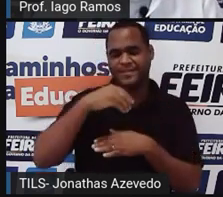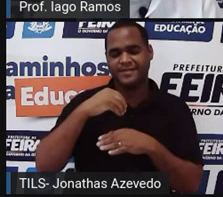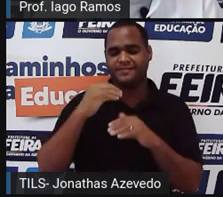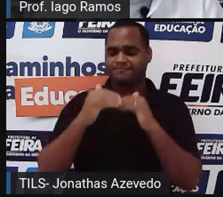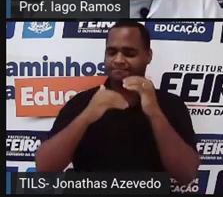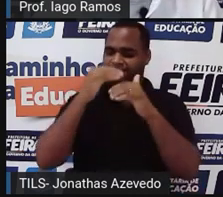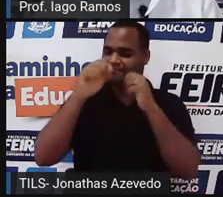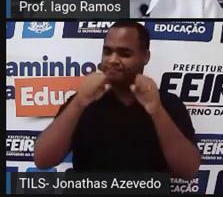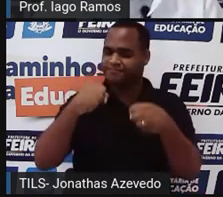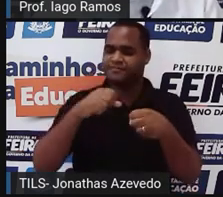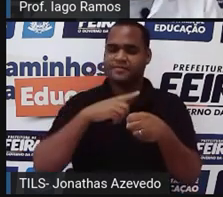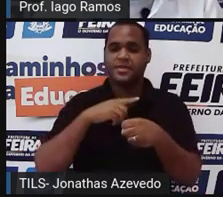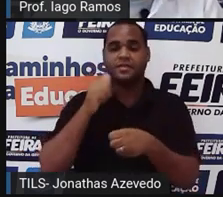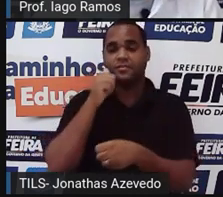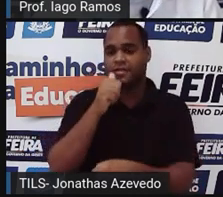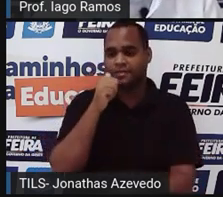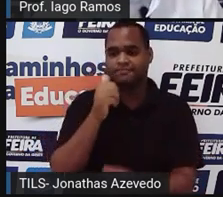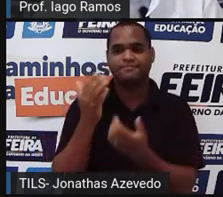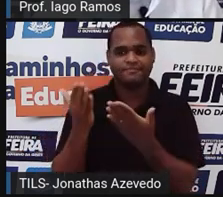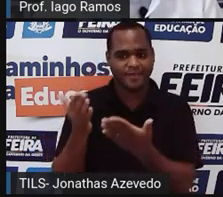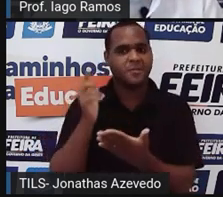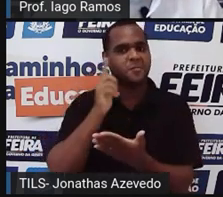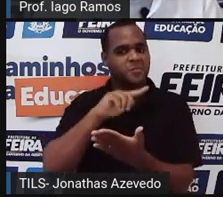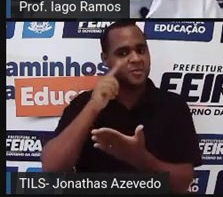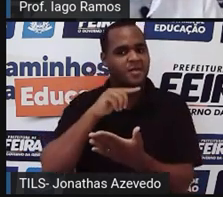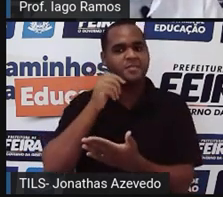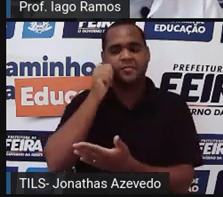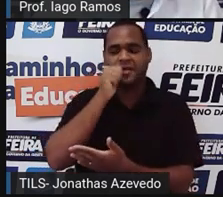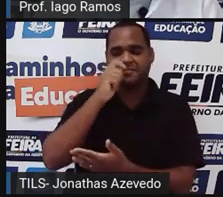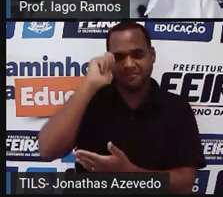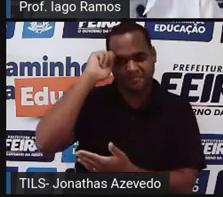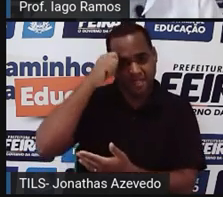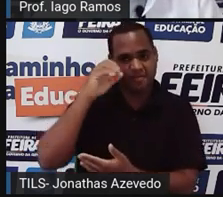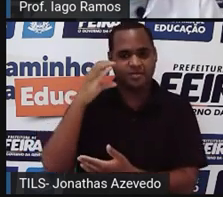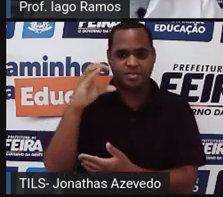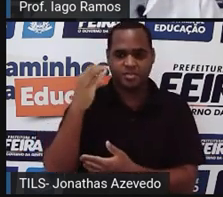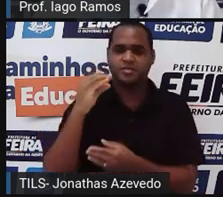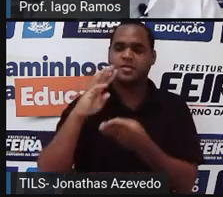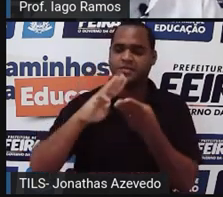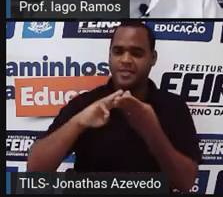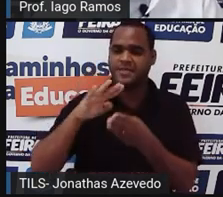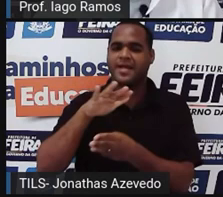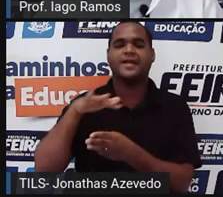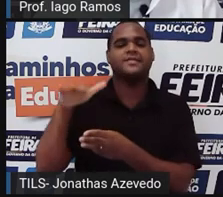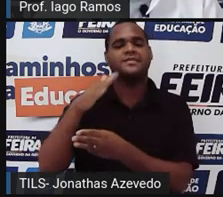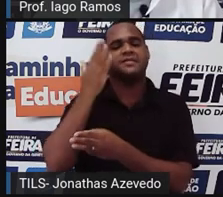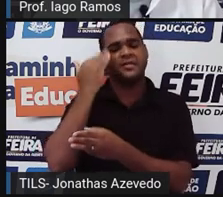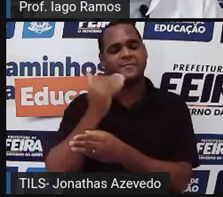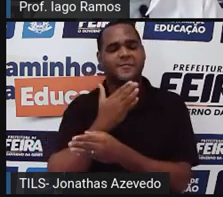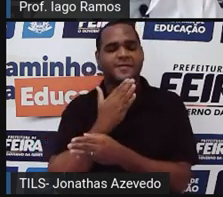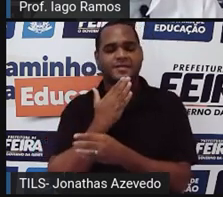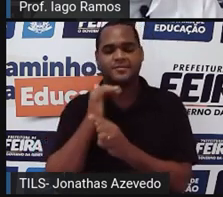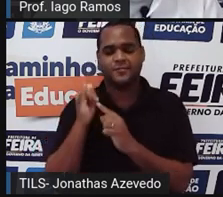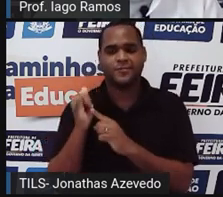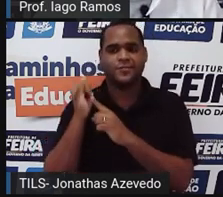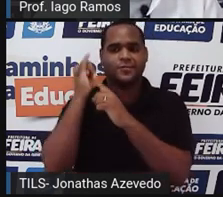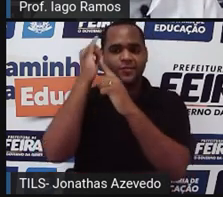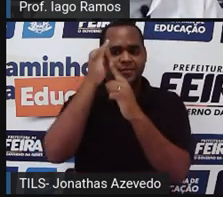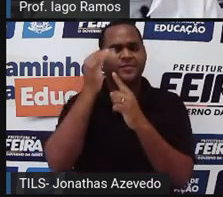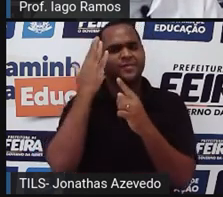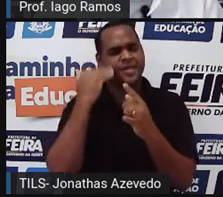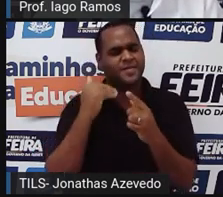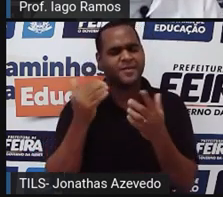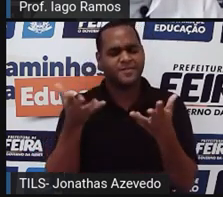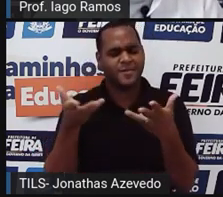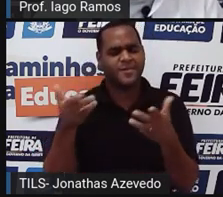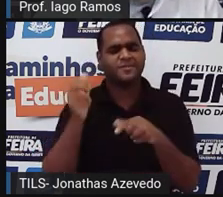Katarina Johnson na NASA, né? Mulher negra, cientista, matemática, né? Que fez história, né?